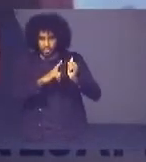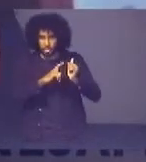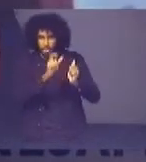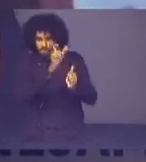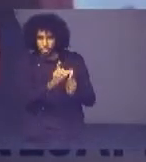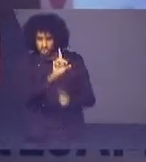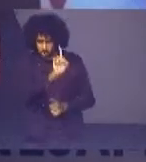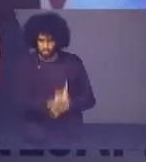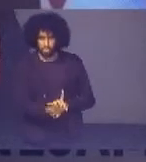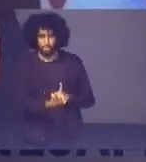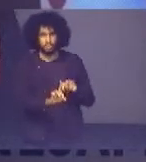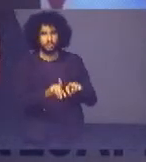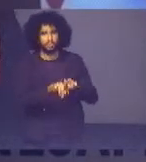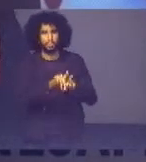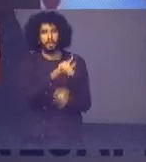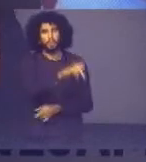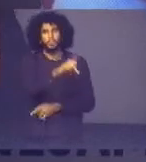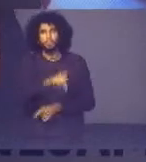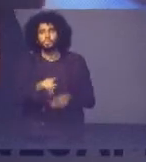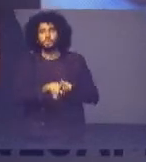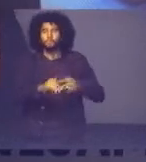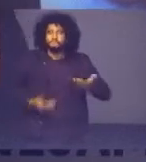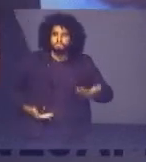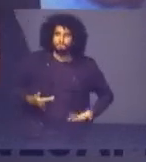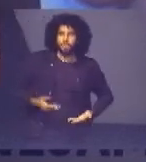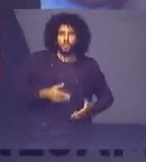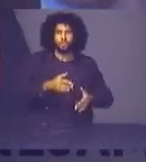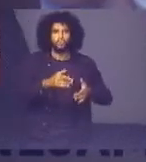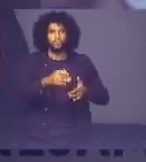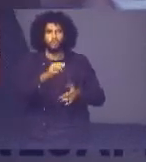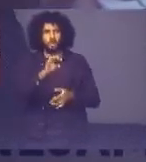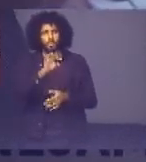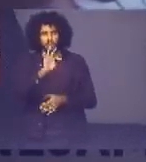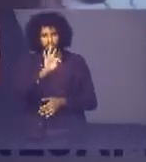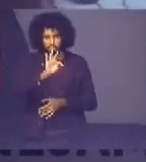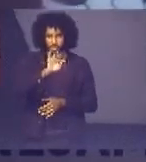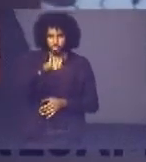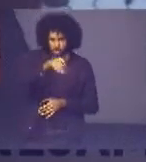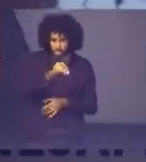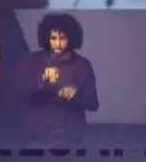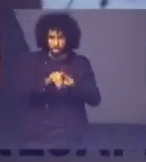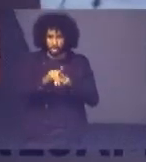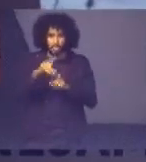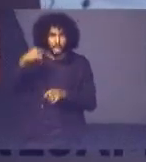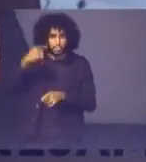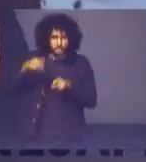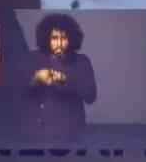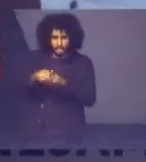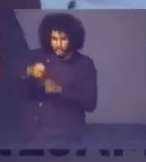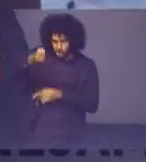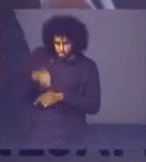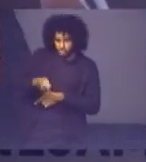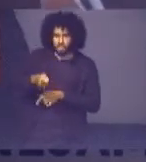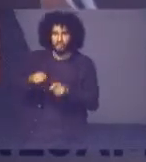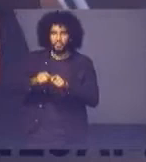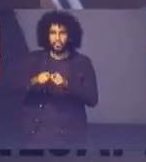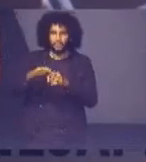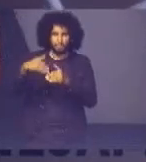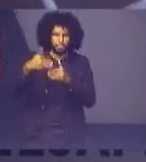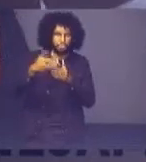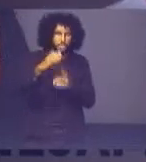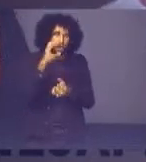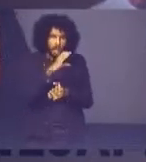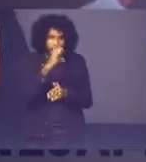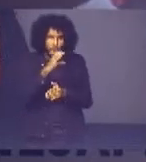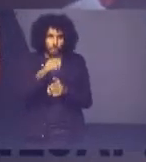direito, professores, funcionários do Tribunal de Justiça, advogados e juízes agilizaram os procedimentos para resolver